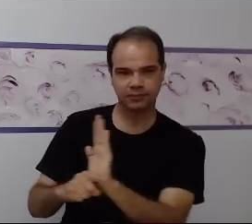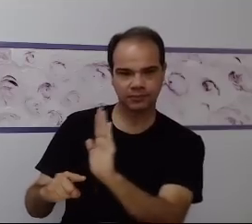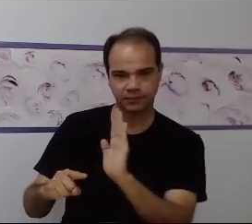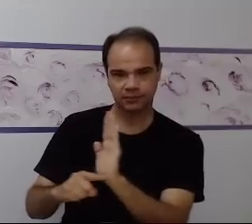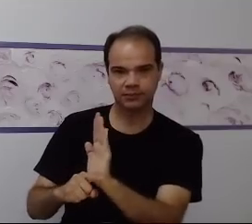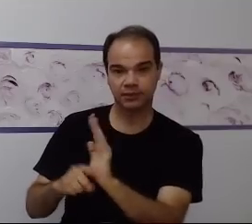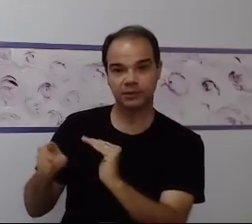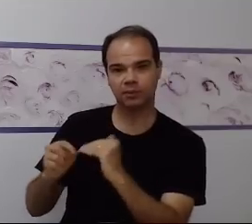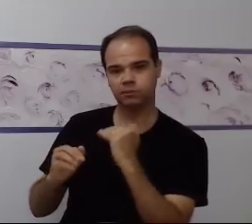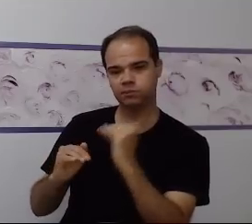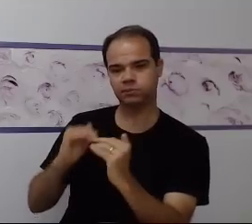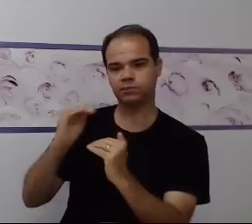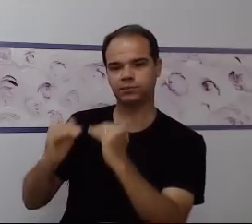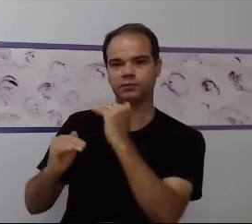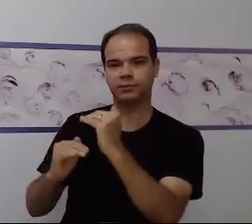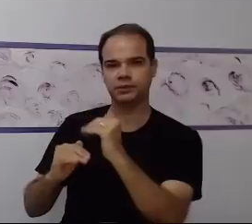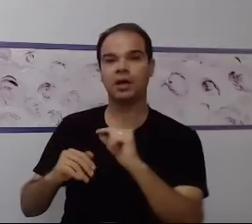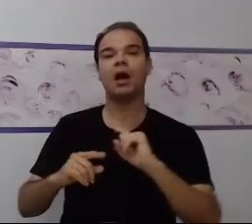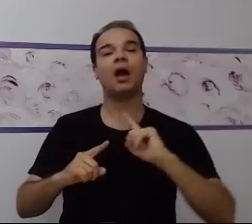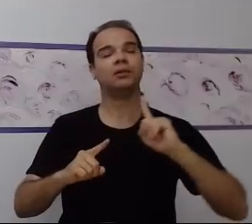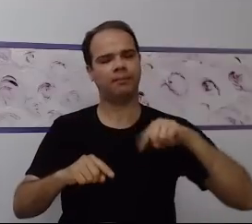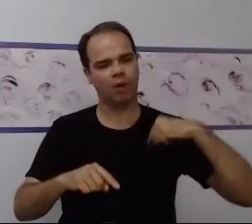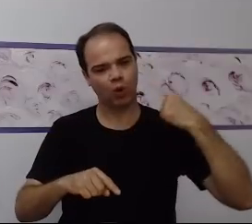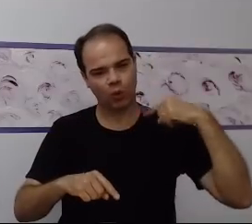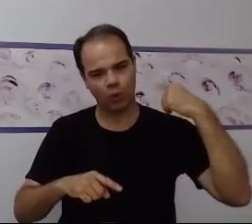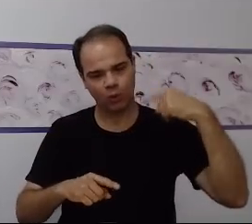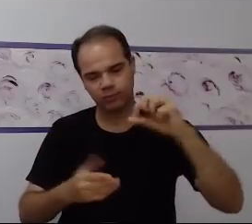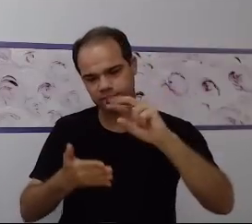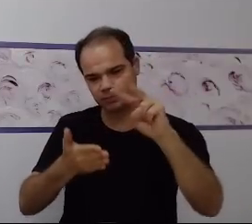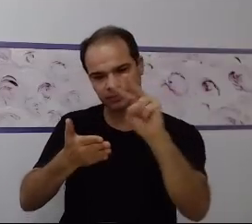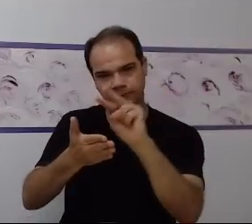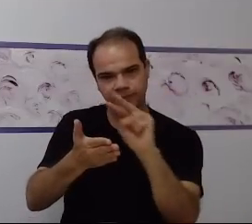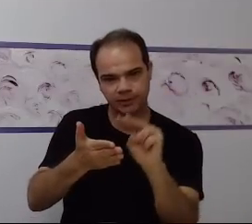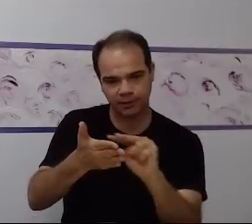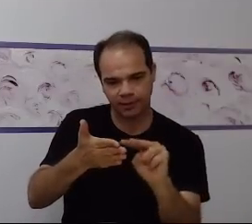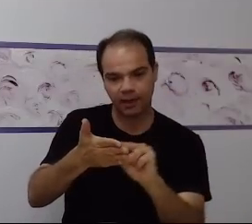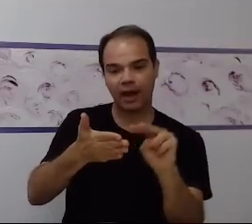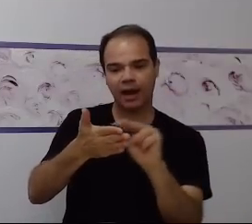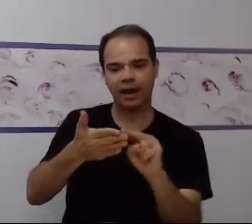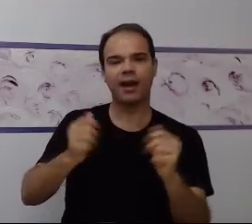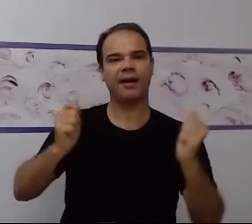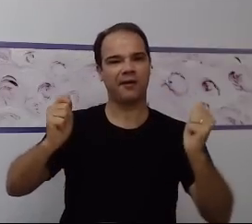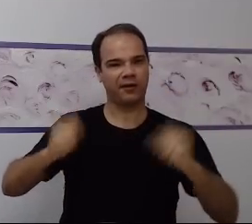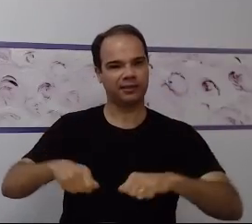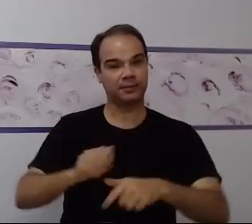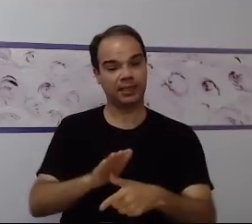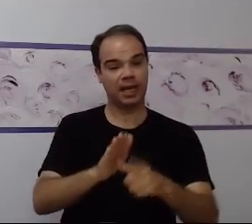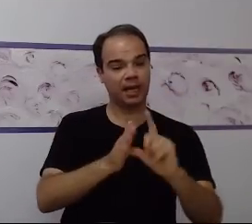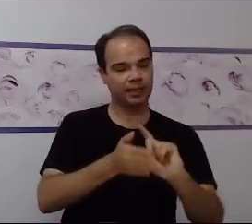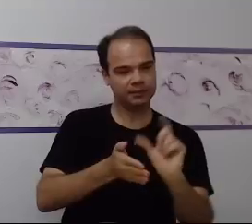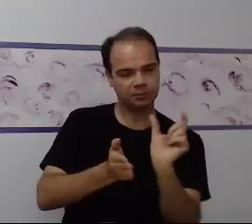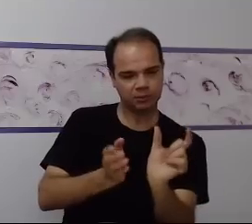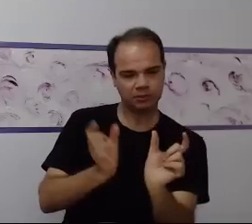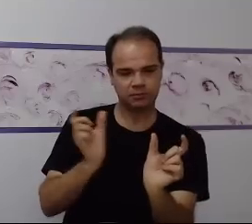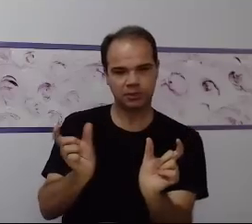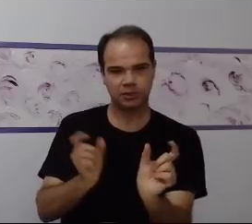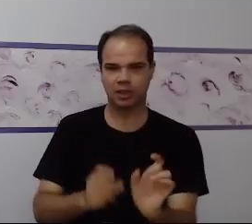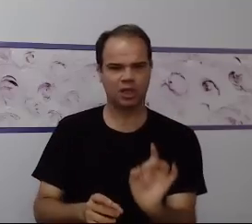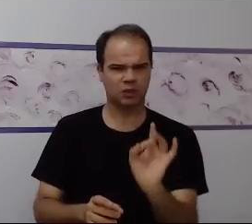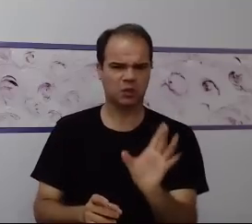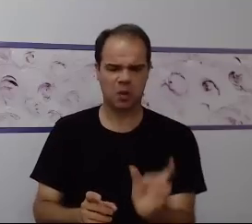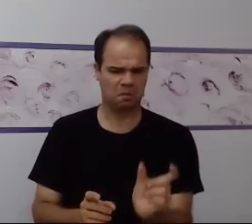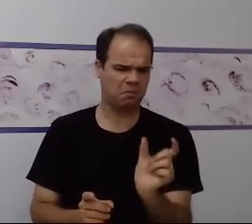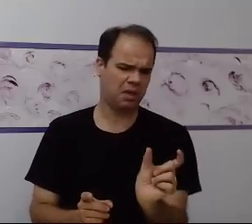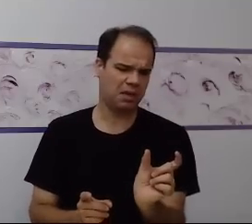desenvolver a alfabetização, o processo de ensino e aprendizagem dentro do currículo escolar. Então, eu não fico também só